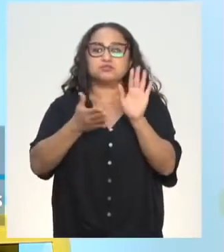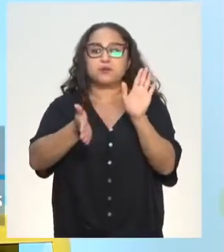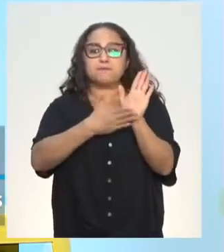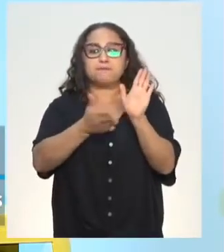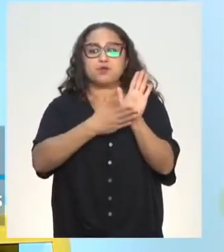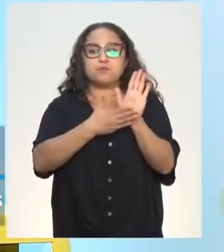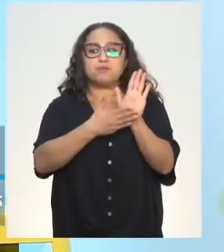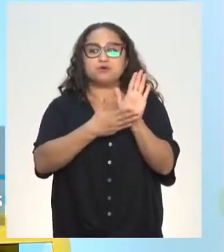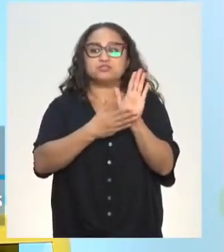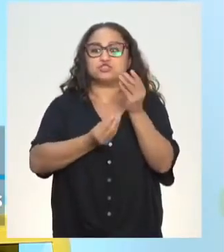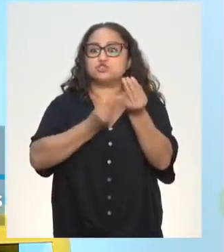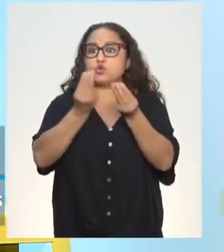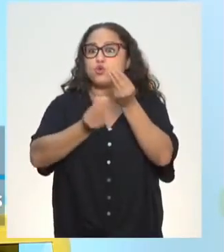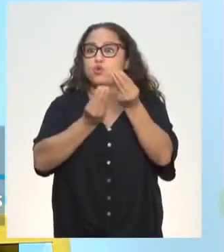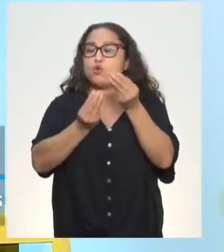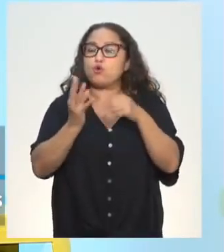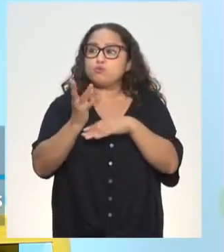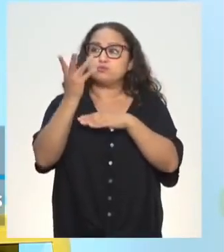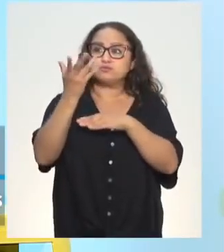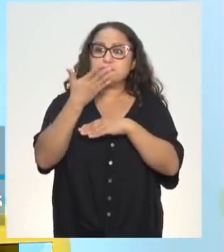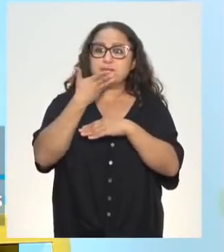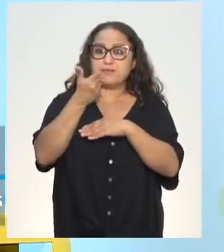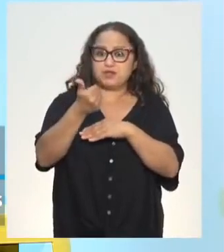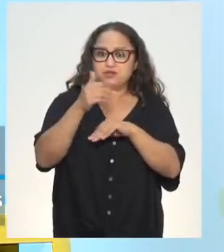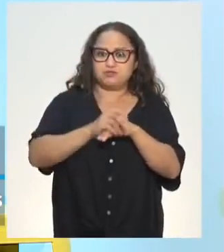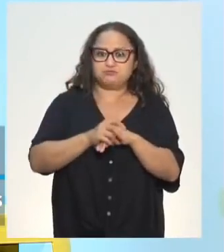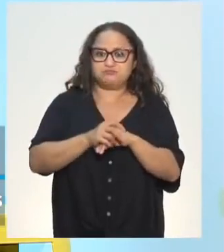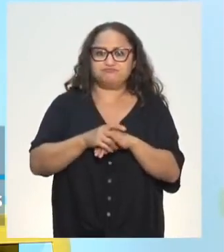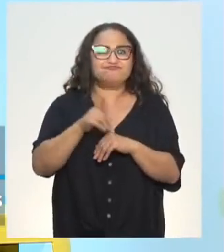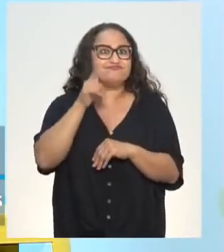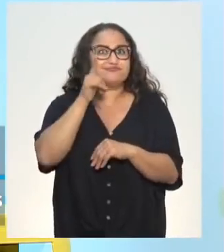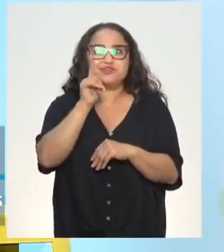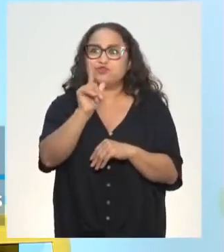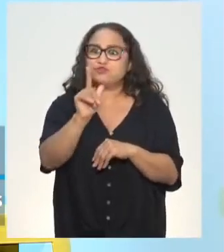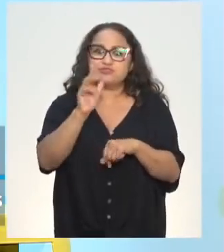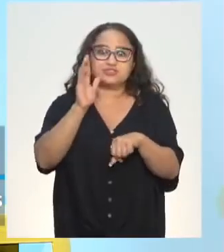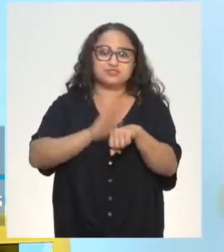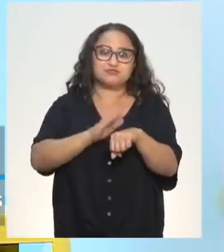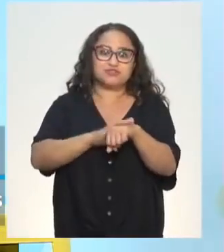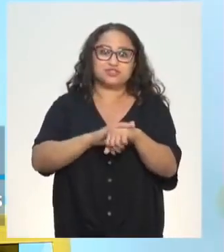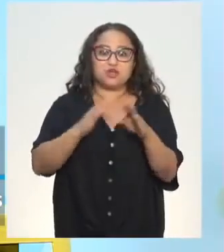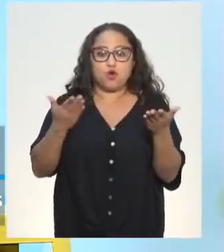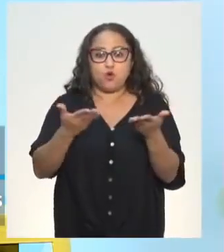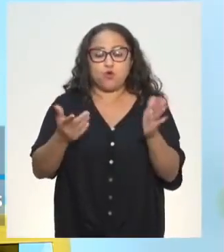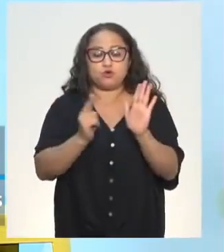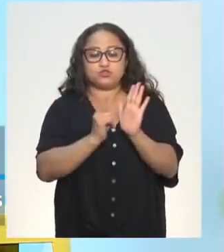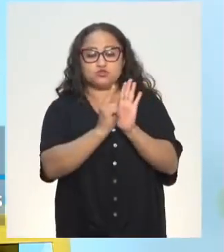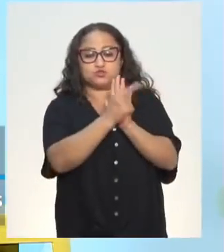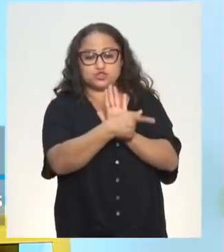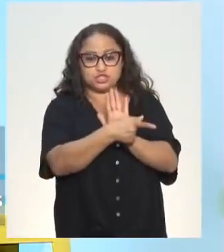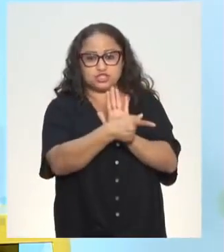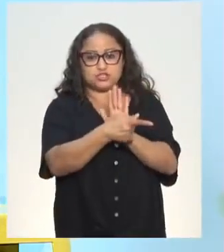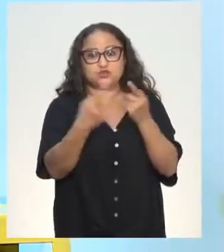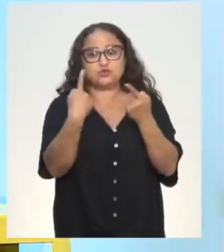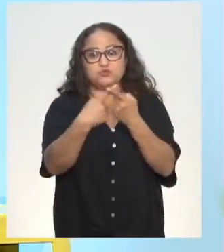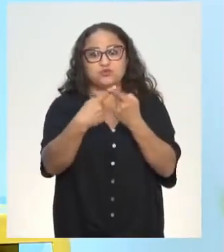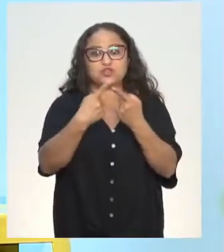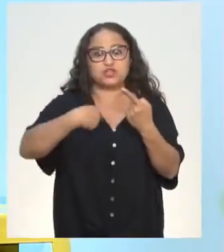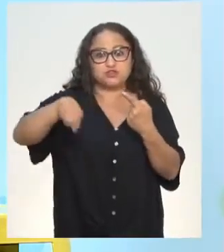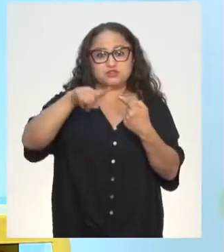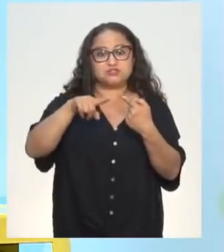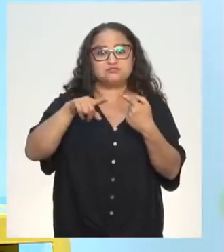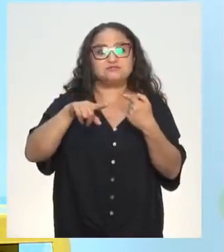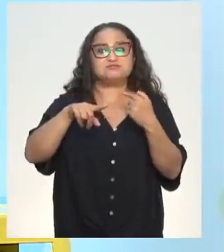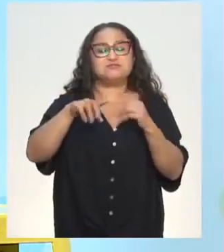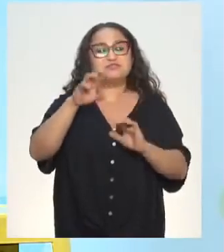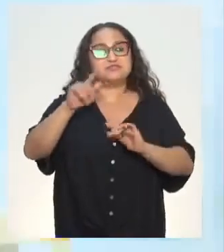intervenção. Não consigo desenvolver tanto aqui o gênero hoje, porque a gente está trabalhando a estrutura. Mas